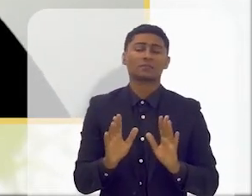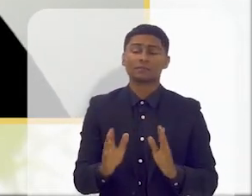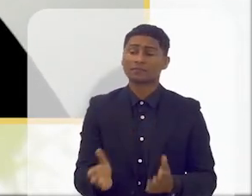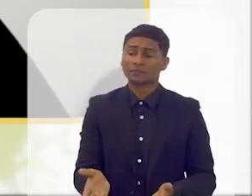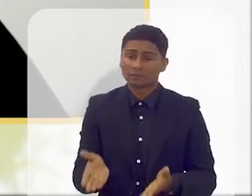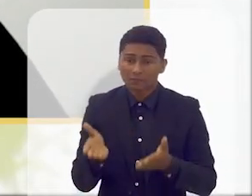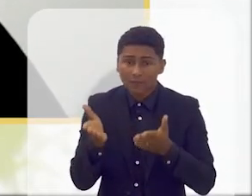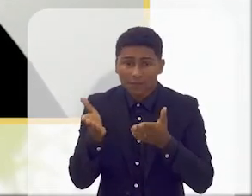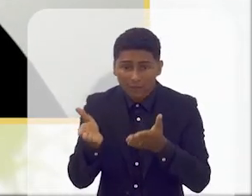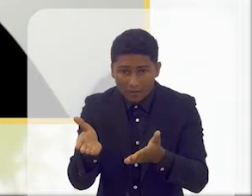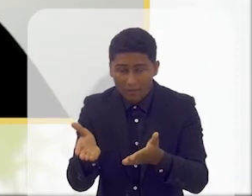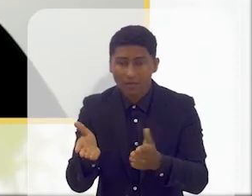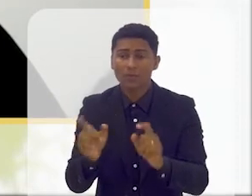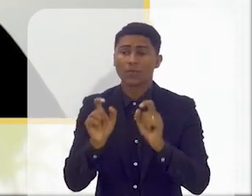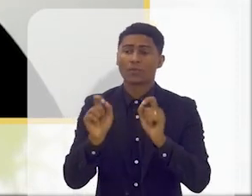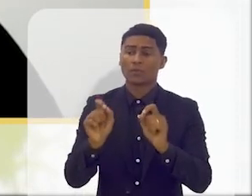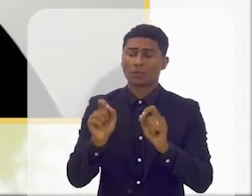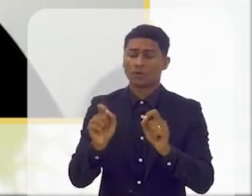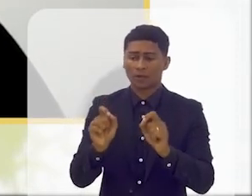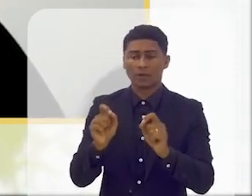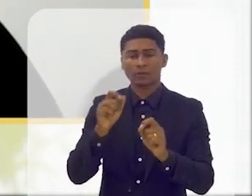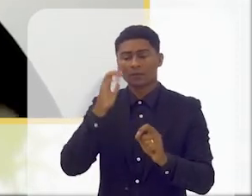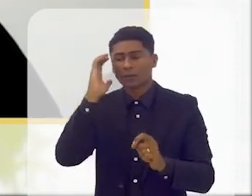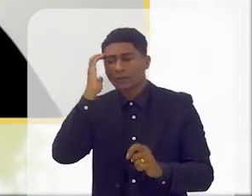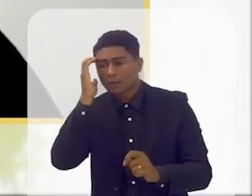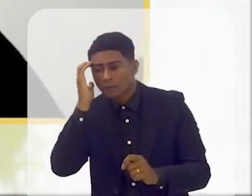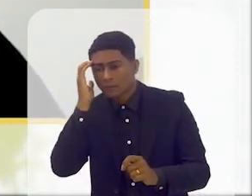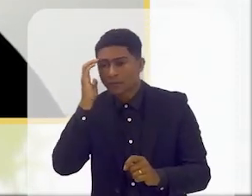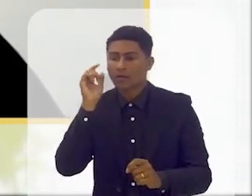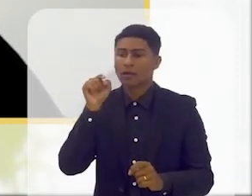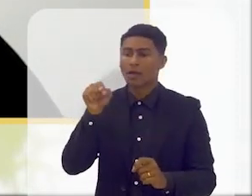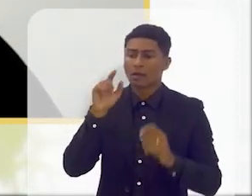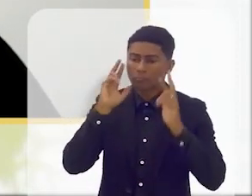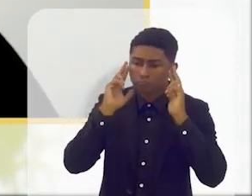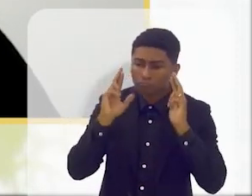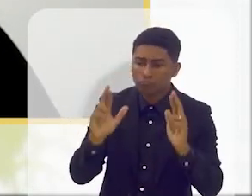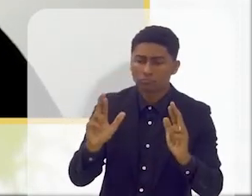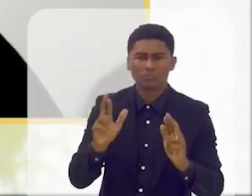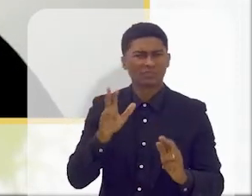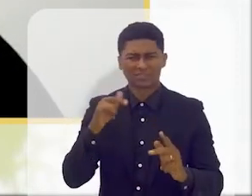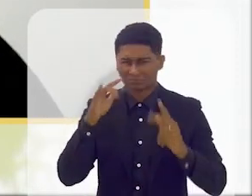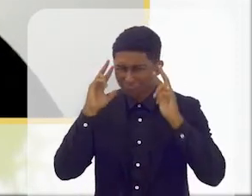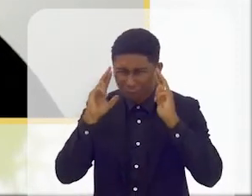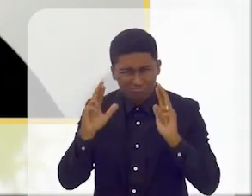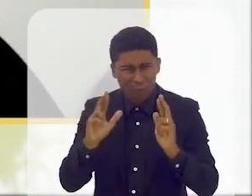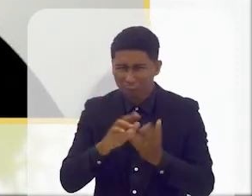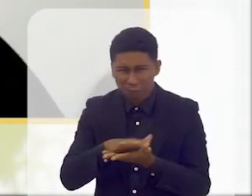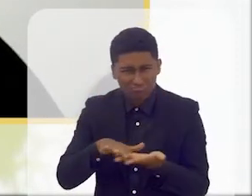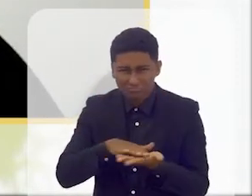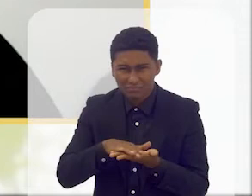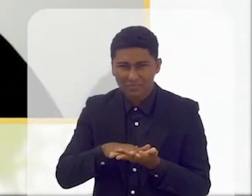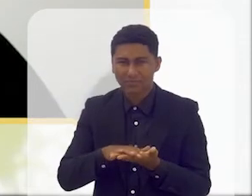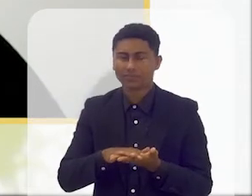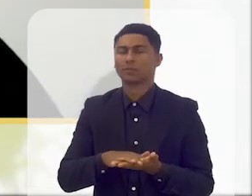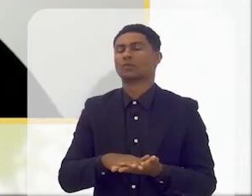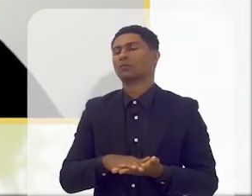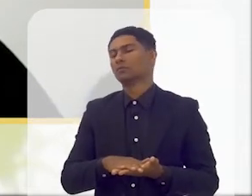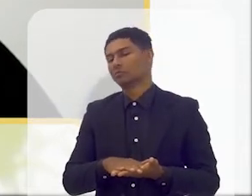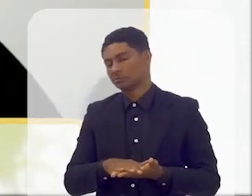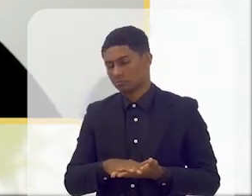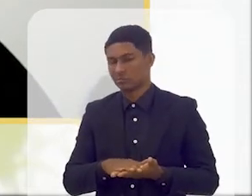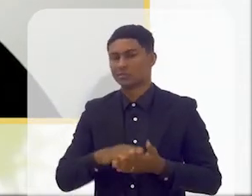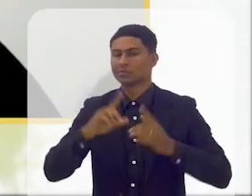se complemente, eu quero entendê-la e respeitá-la na sua diferença. Se eu não respeitar na sua diferença, vai ser